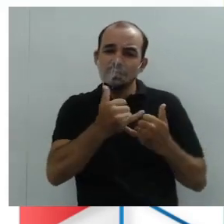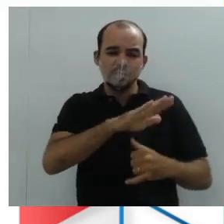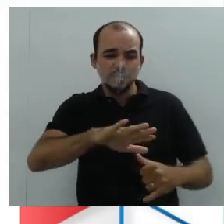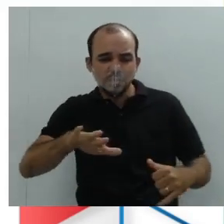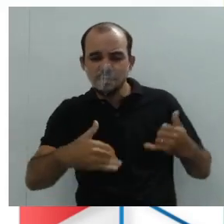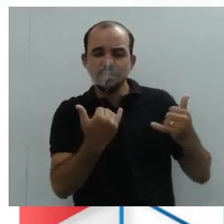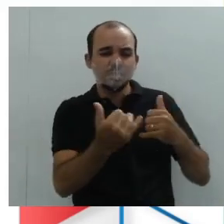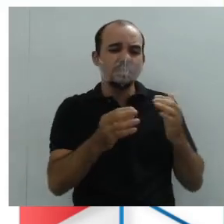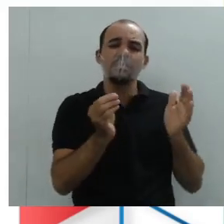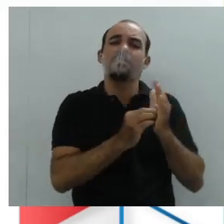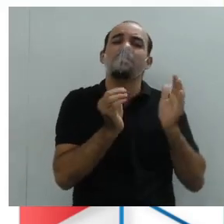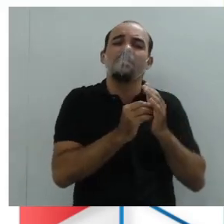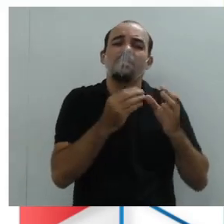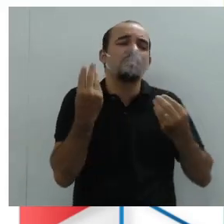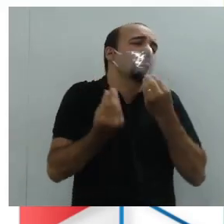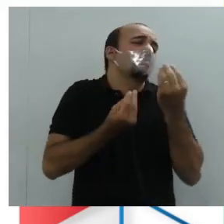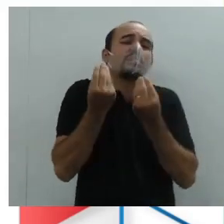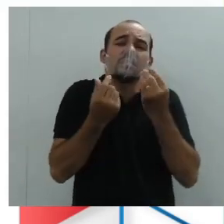Então,